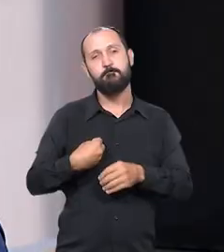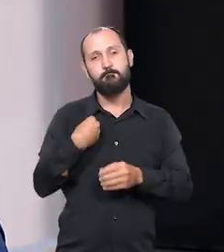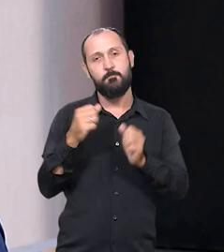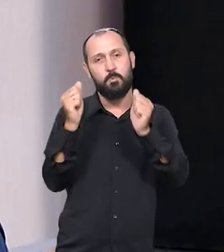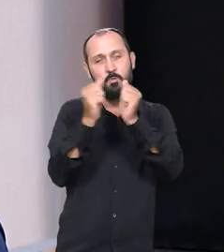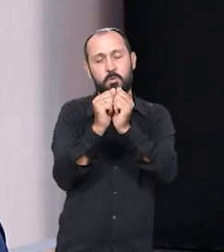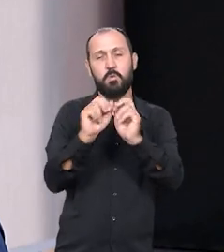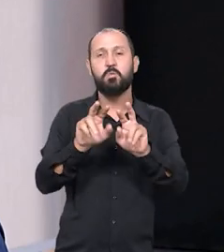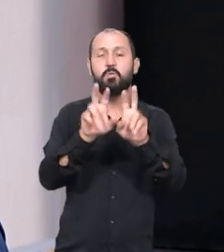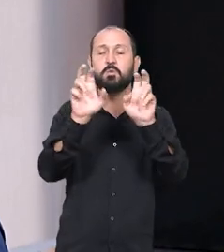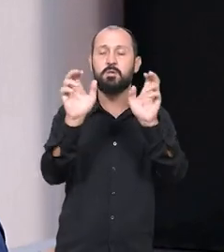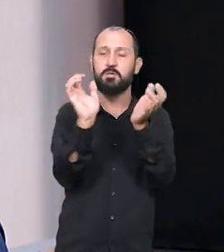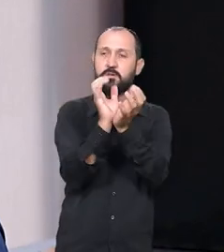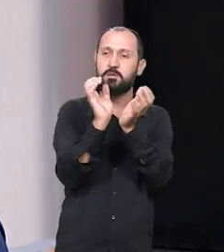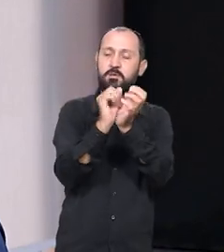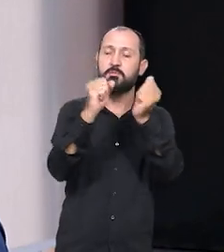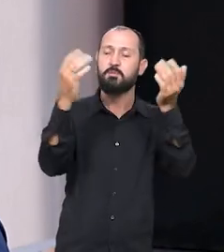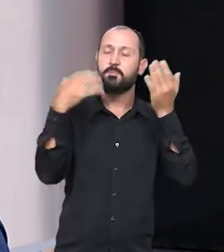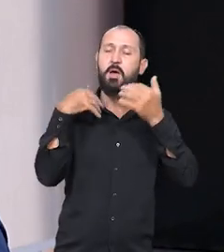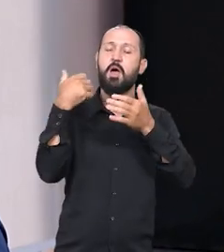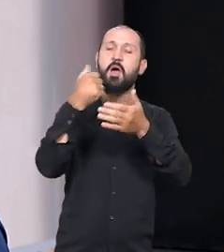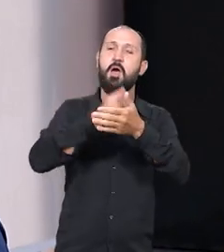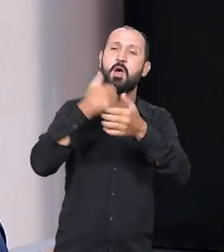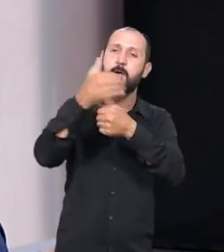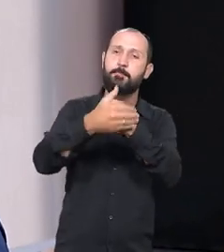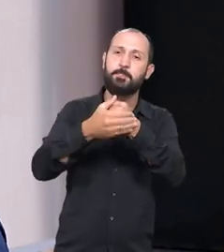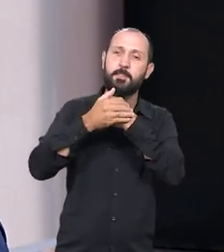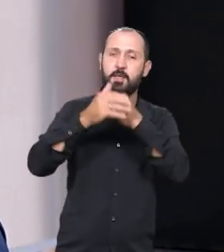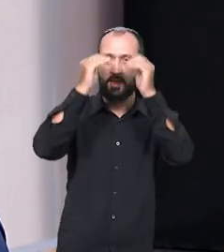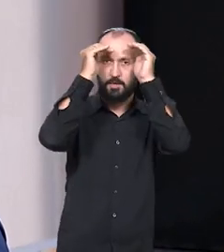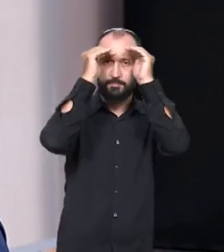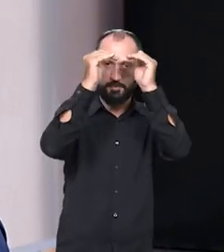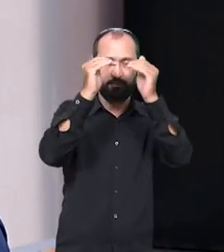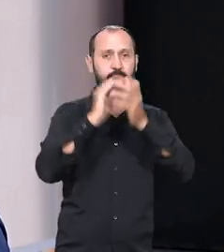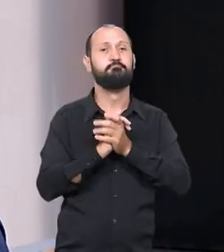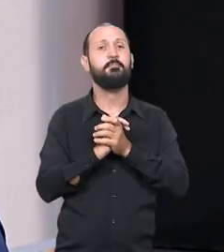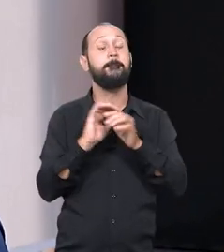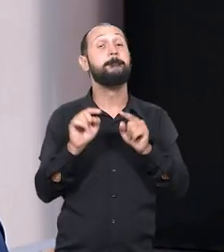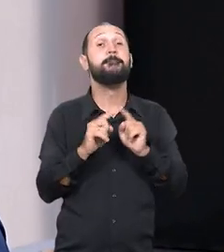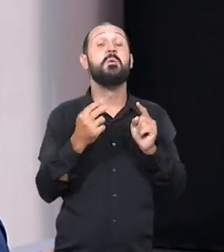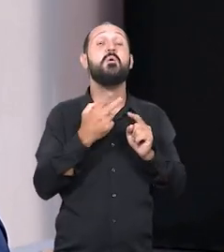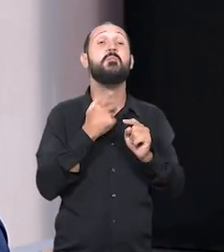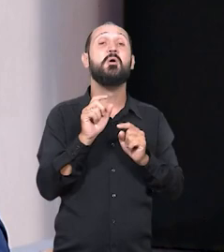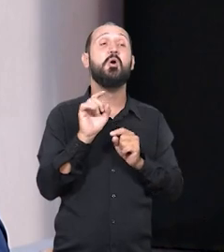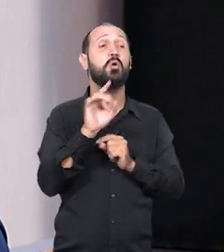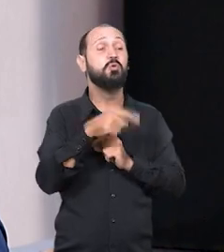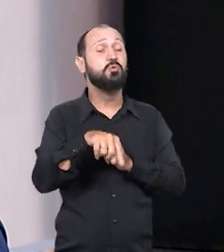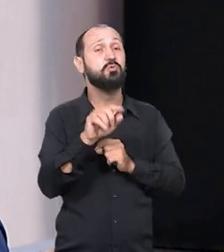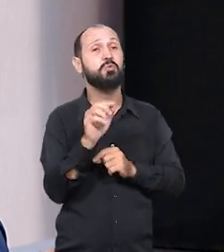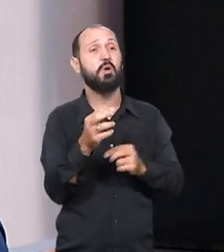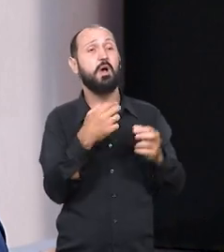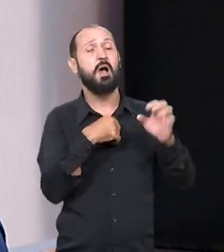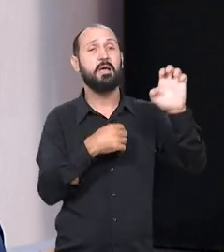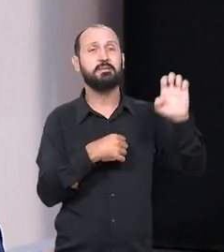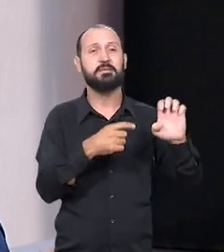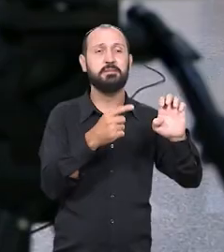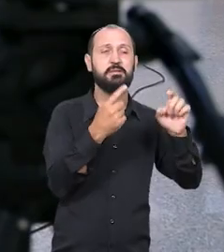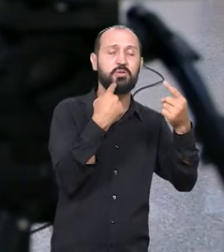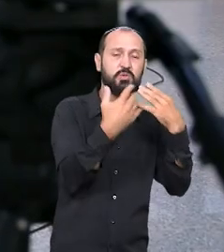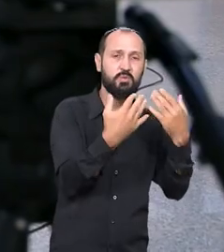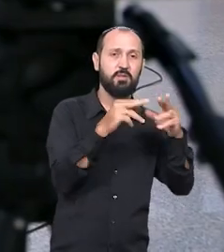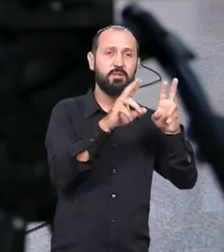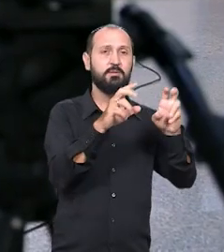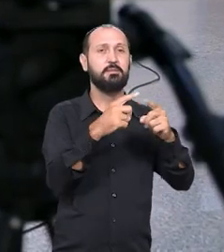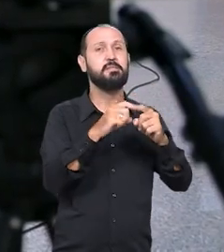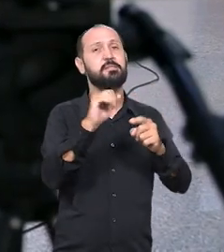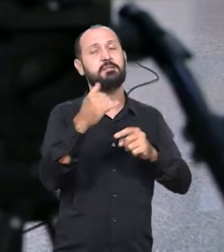ambiente, em defesa do produtor rural, respeitando o meio ambiente, mas não deixando somente a cargo da esquerda discutir esses temas, senão